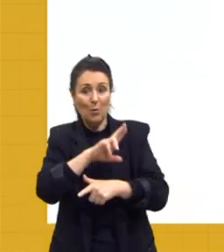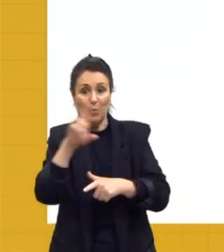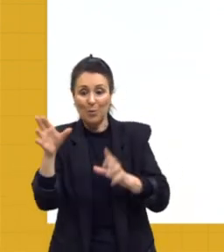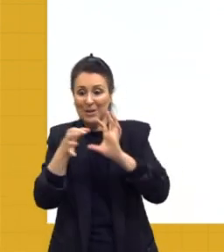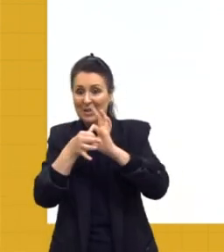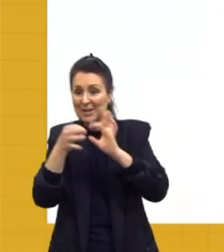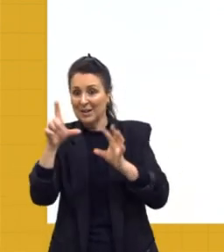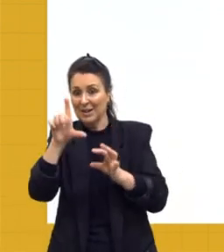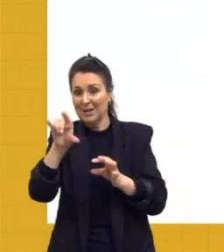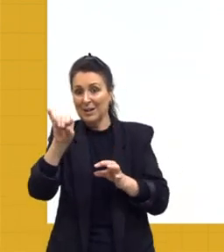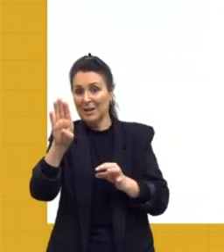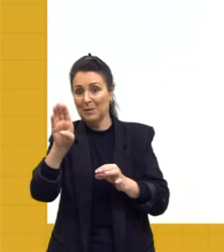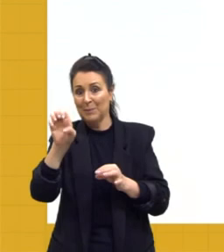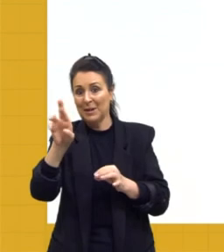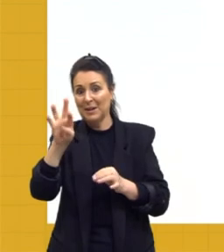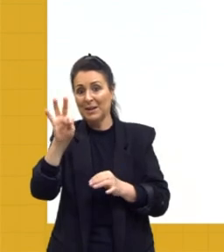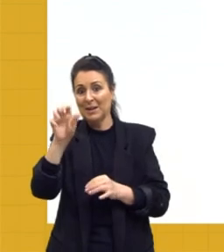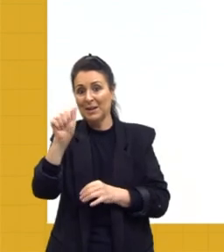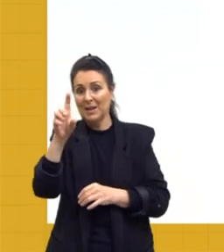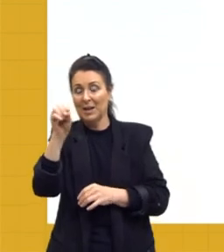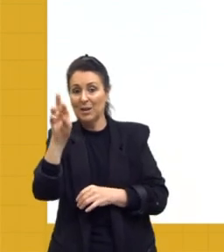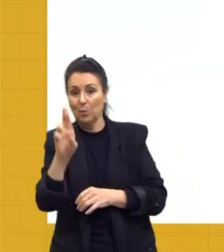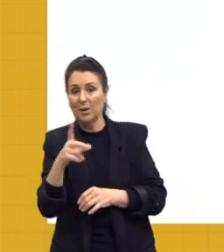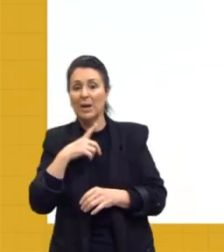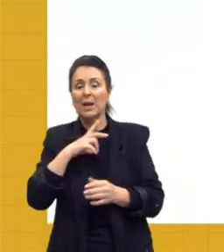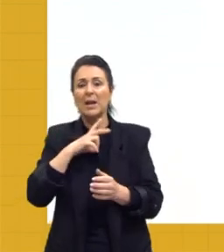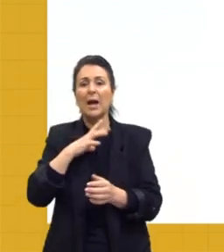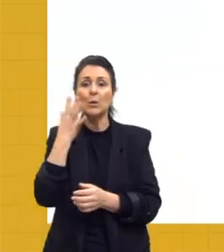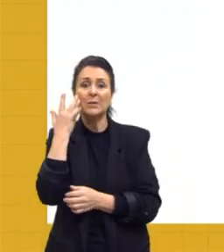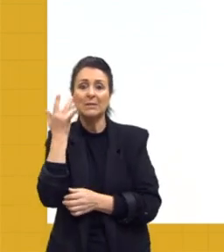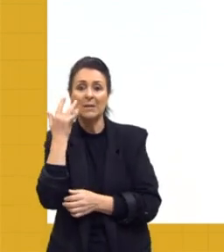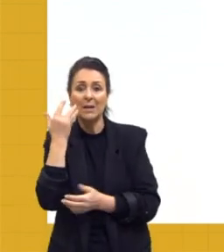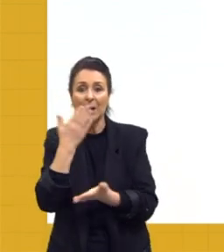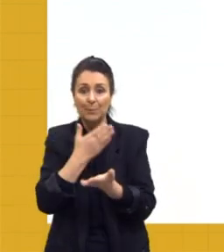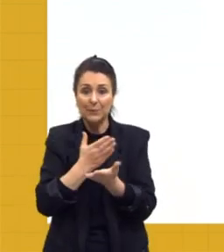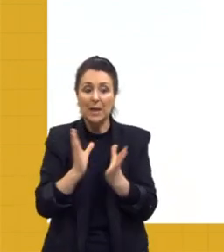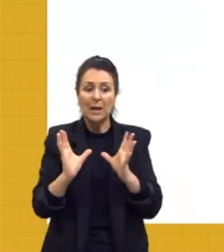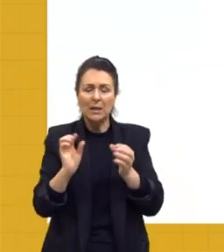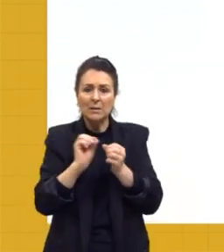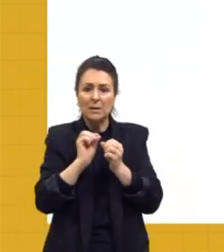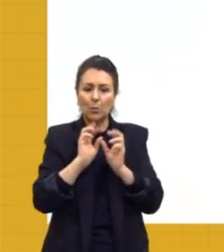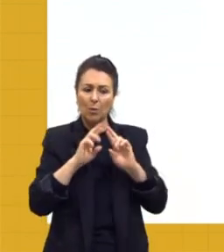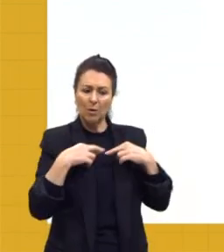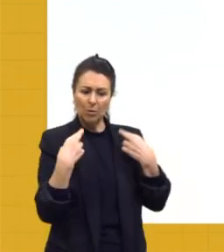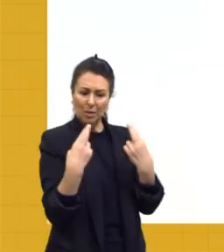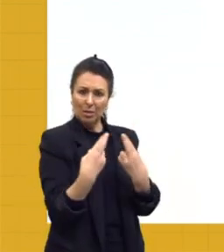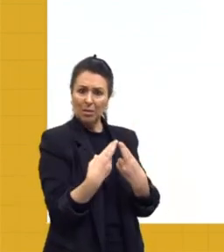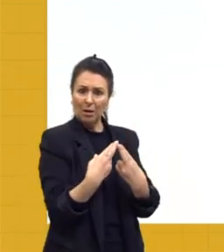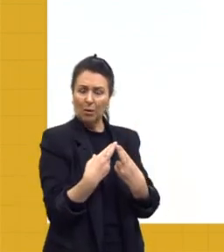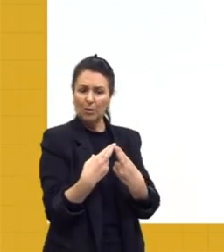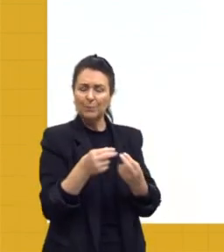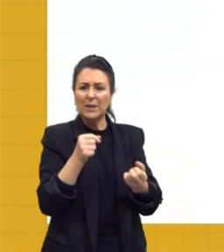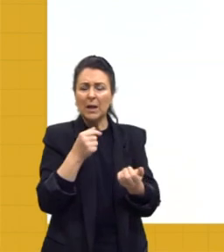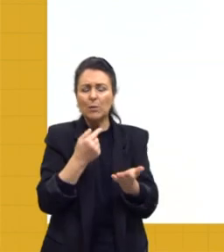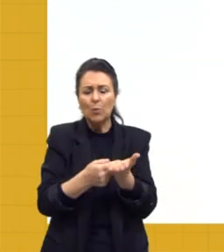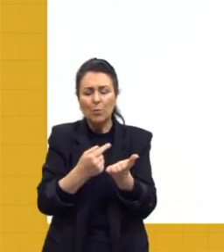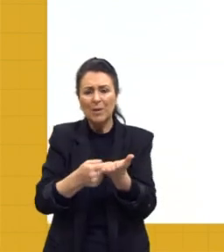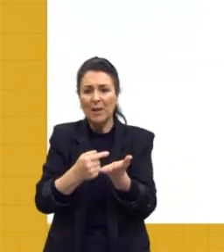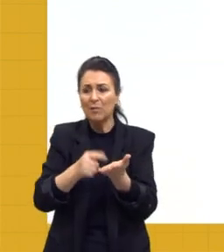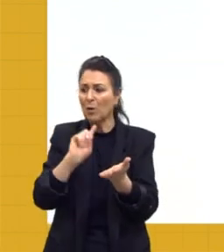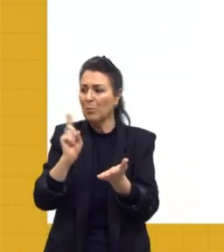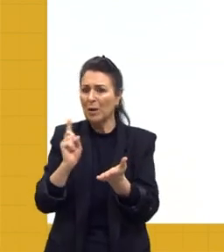ali no Ceará, então, esses jangadeiros começam a se organizar e fazer uma greve para não embarcar pessoas